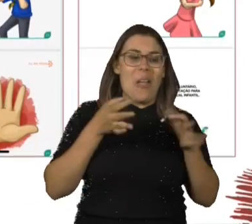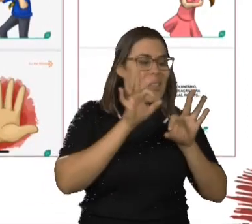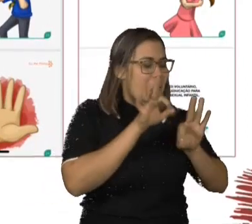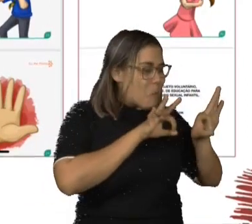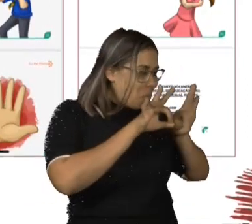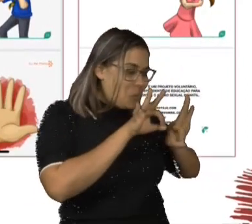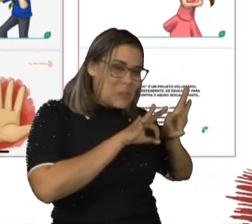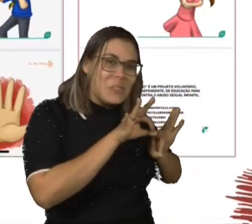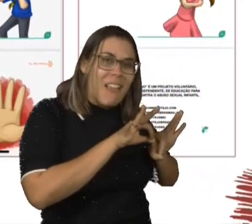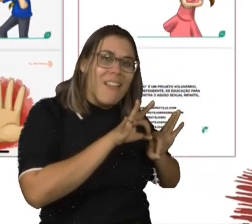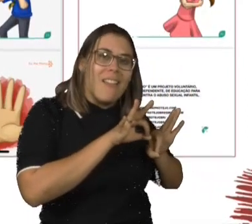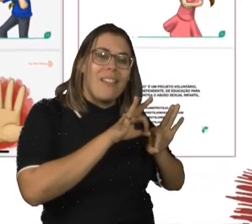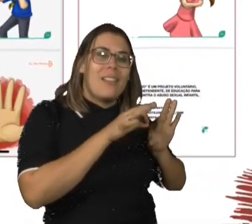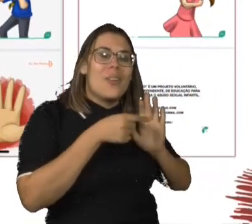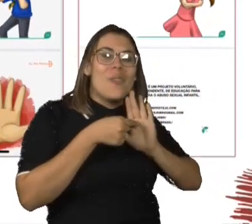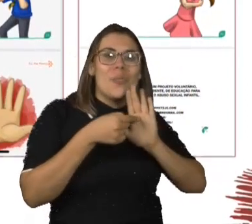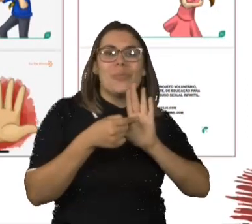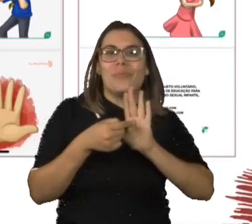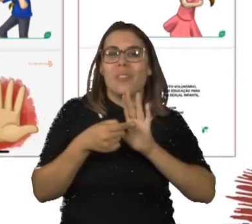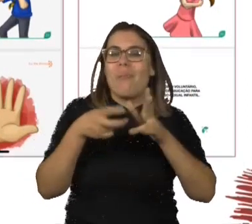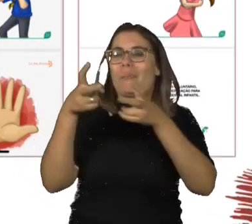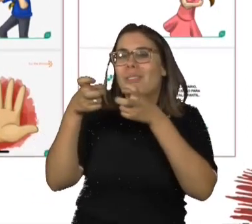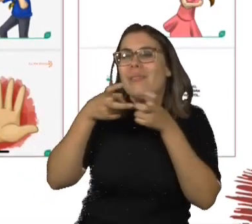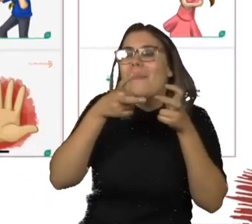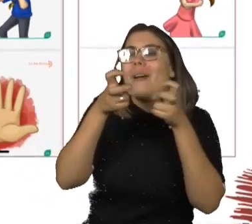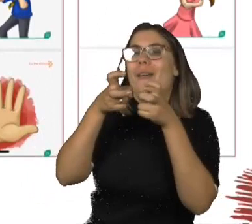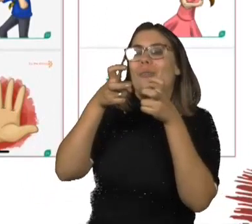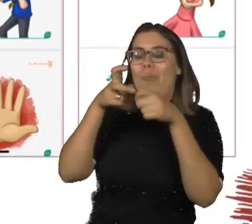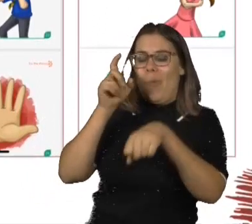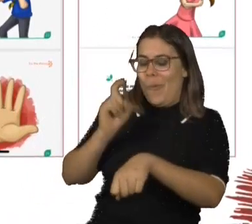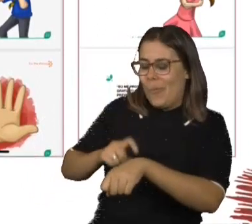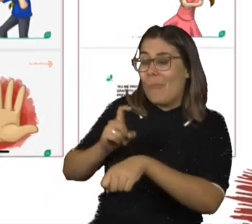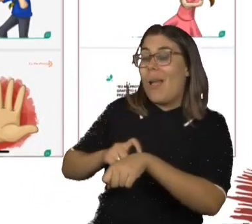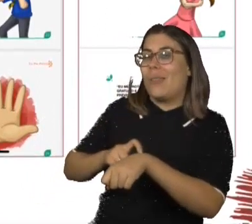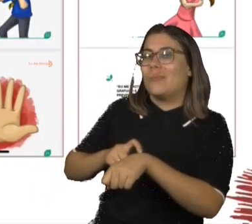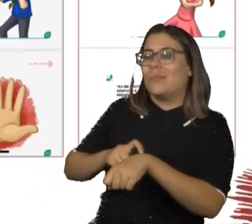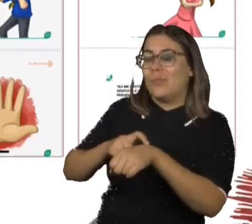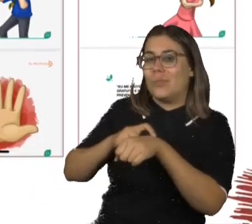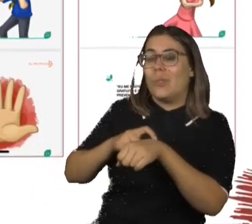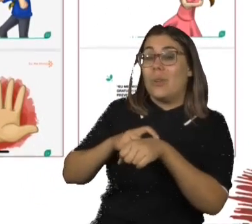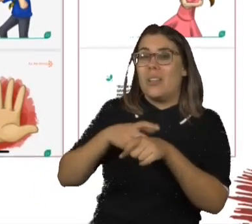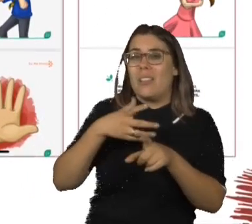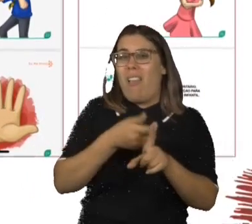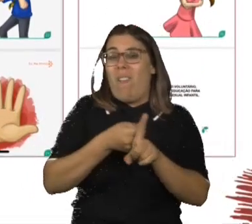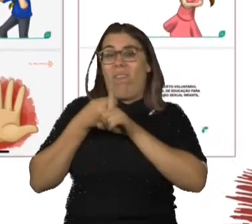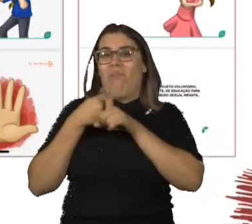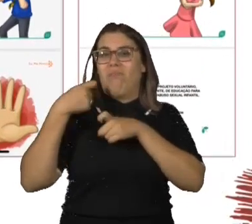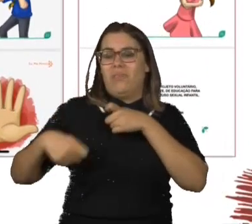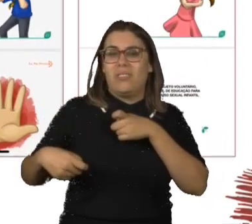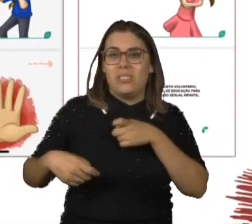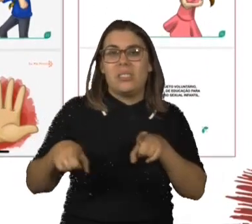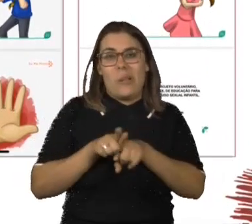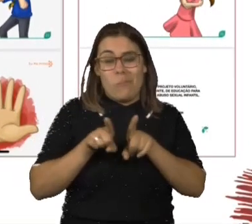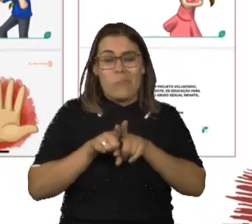Patrícia buscou trabalhar? A identificação do momento de um abuso, o empoderamento da